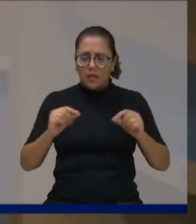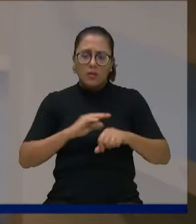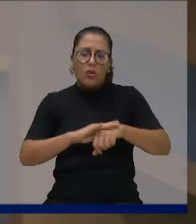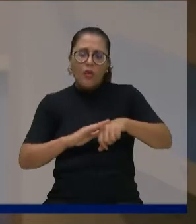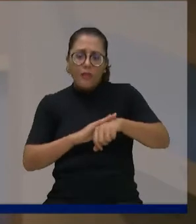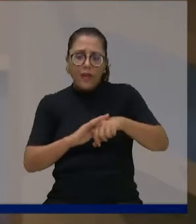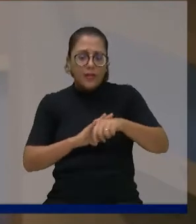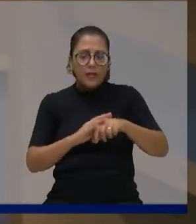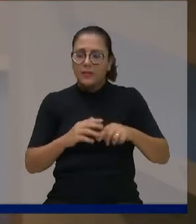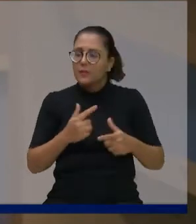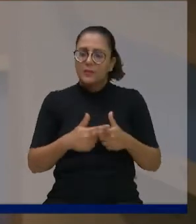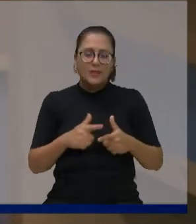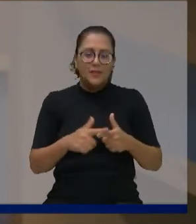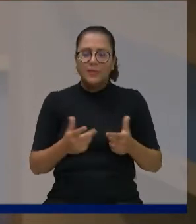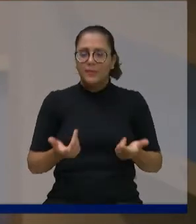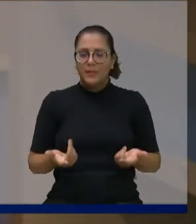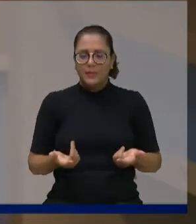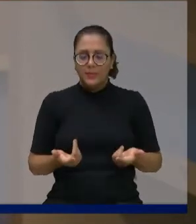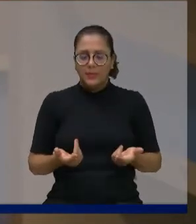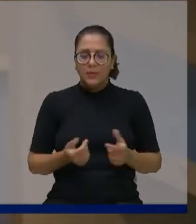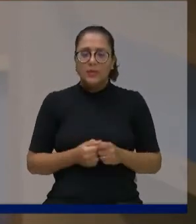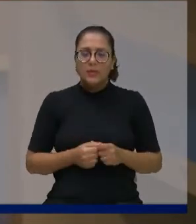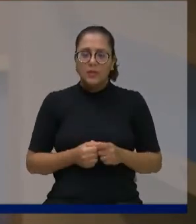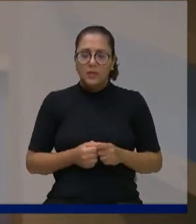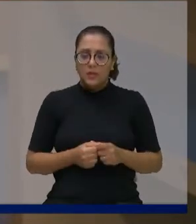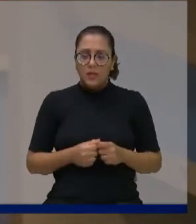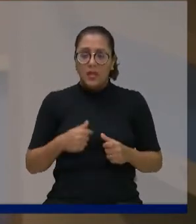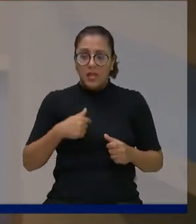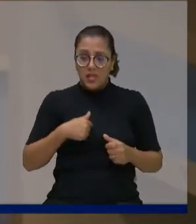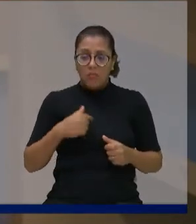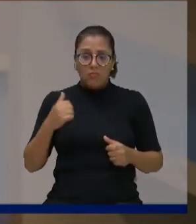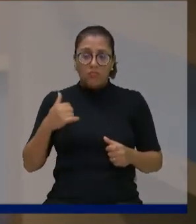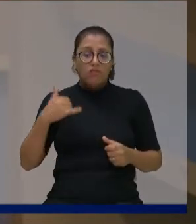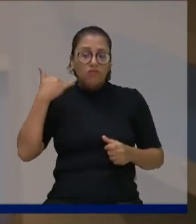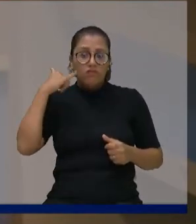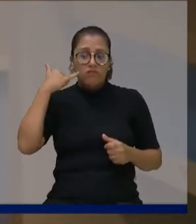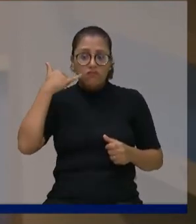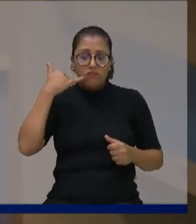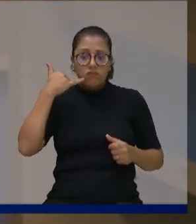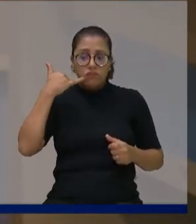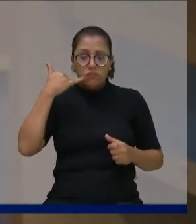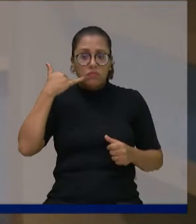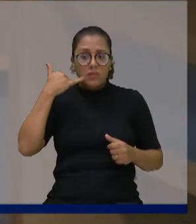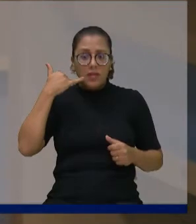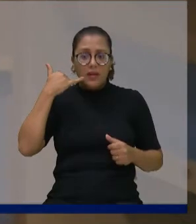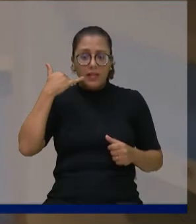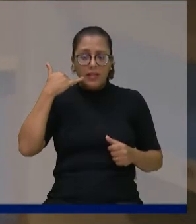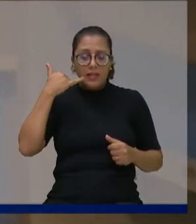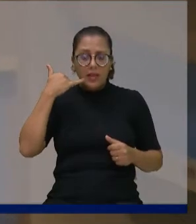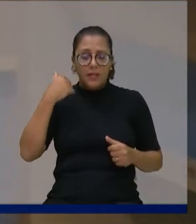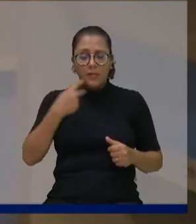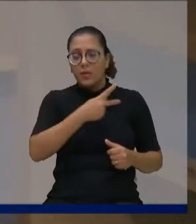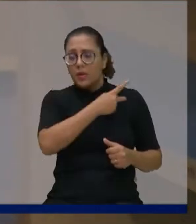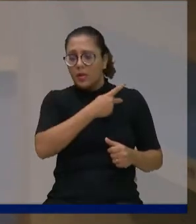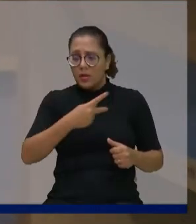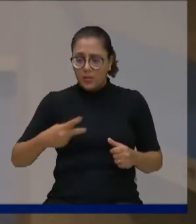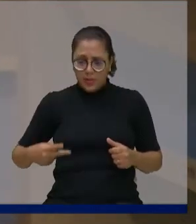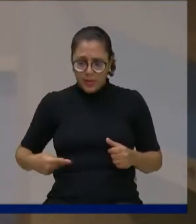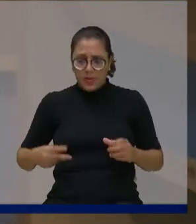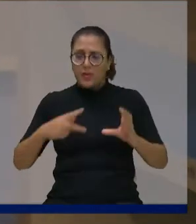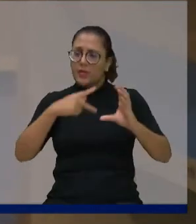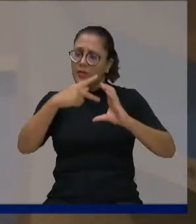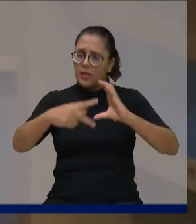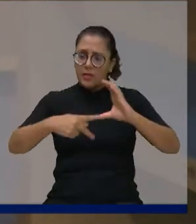mesma hora, eu até liguei para o presidente. Acho que foi nove e pouco. Falei, olha, fiquei chateada, porque o diálogo aqui é o